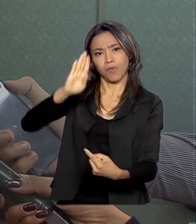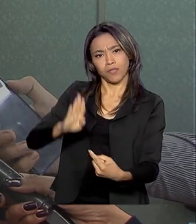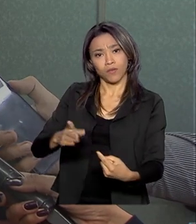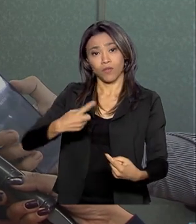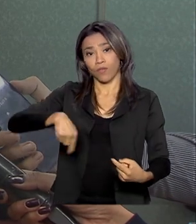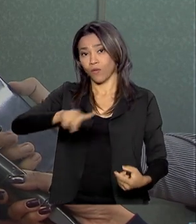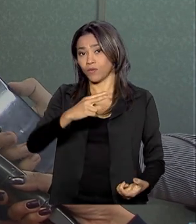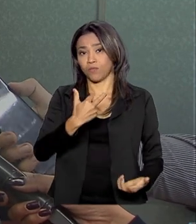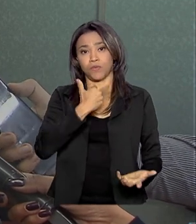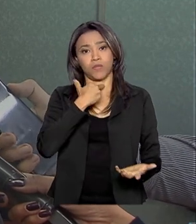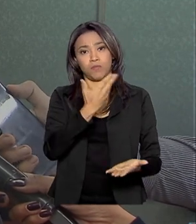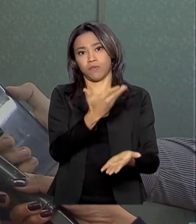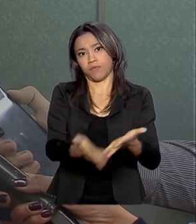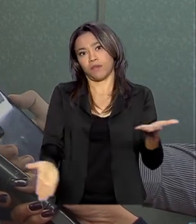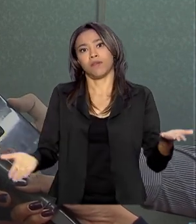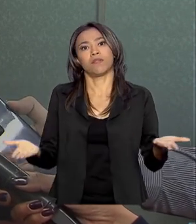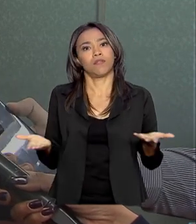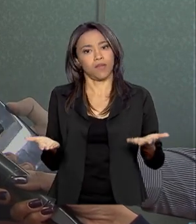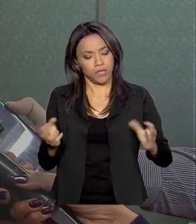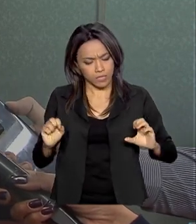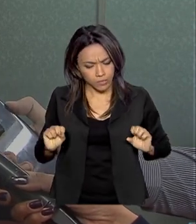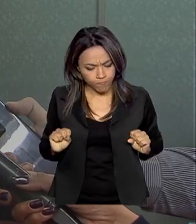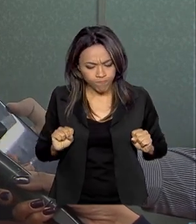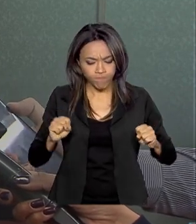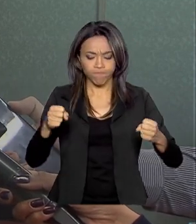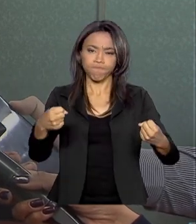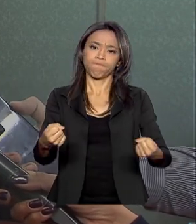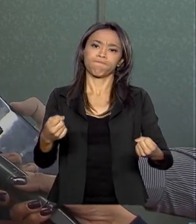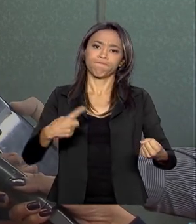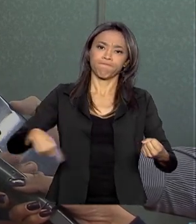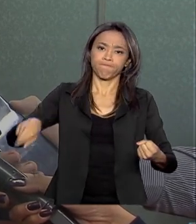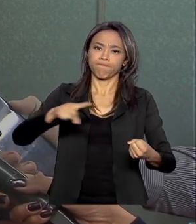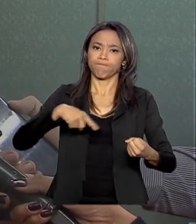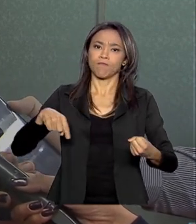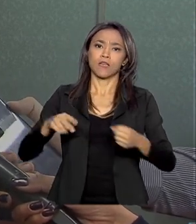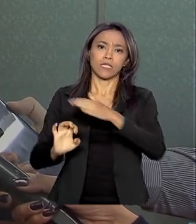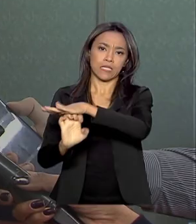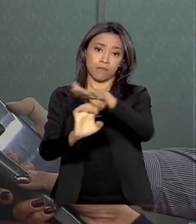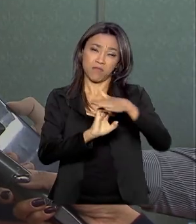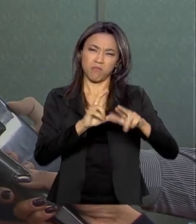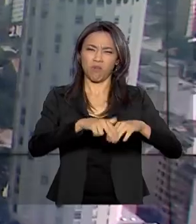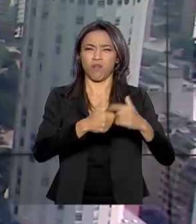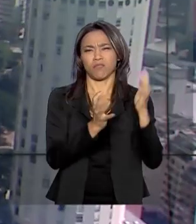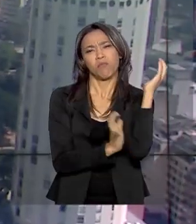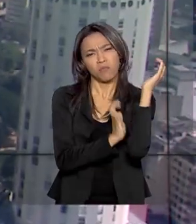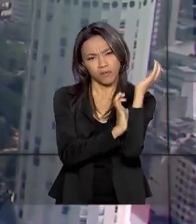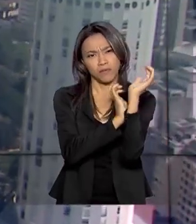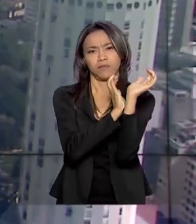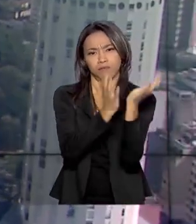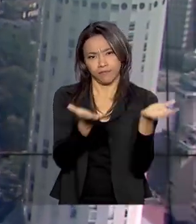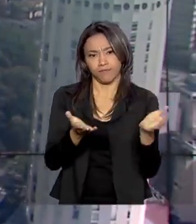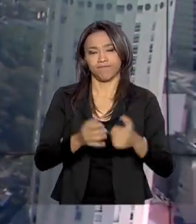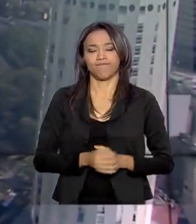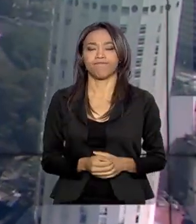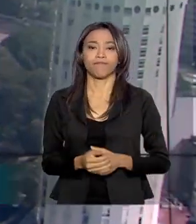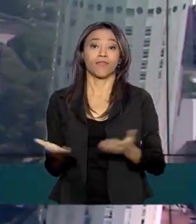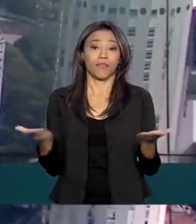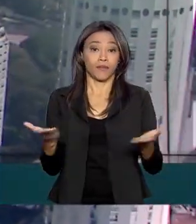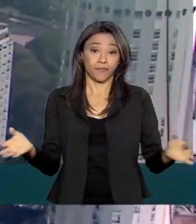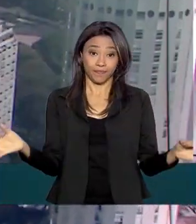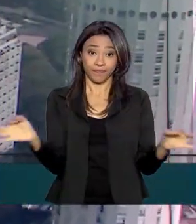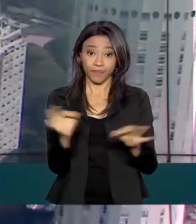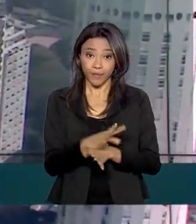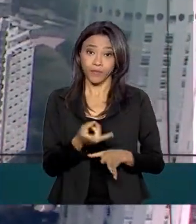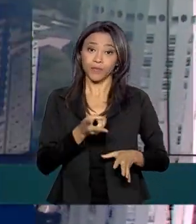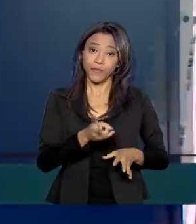podemos perder a energia dos empreendedores brasileiros na burocracia. O governo agora fica